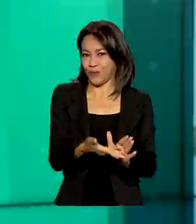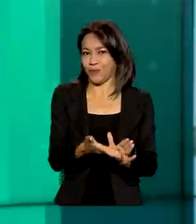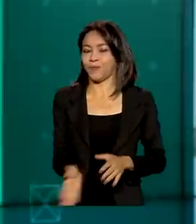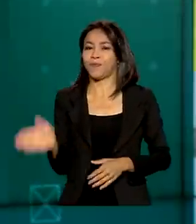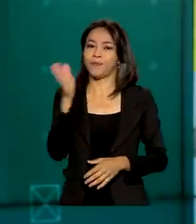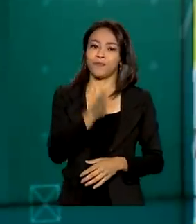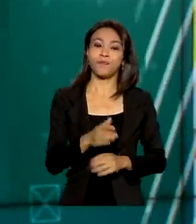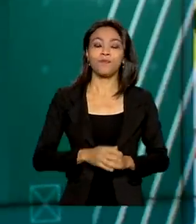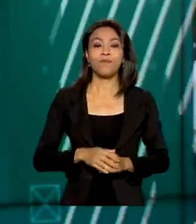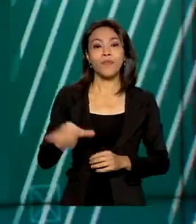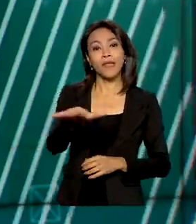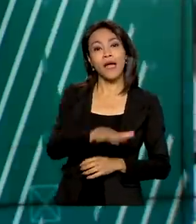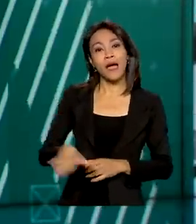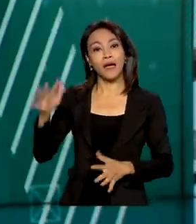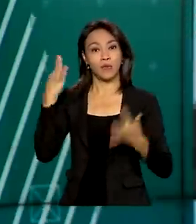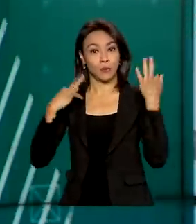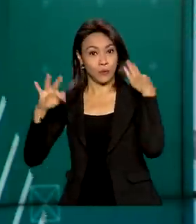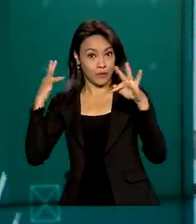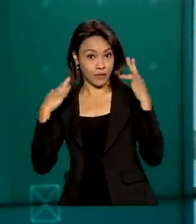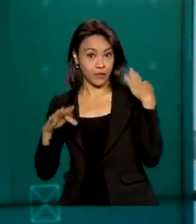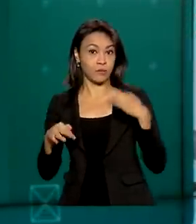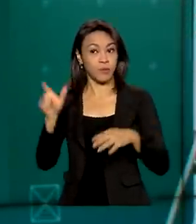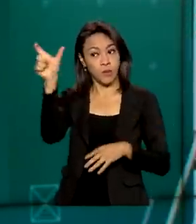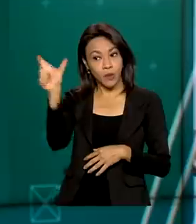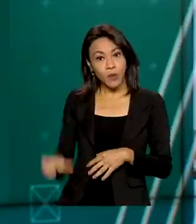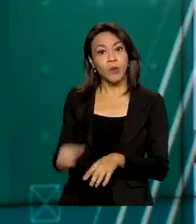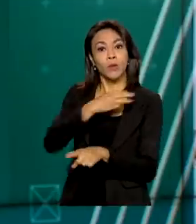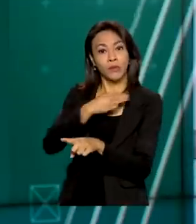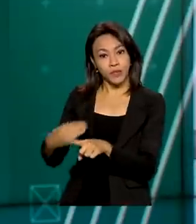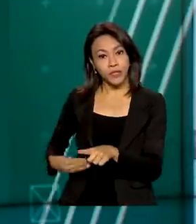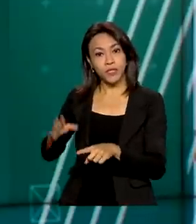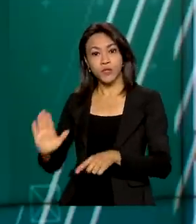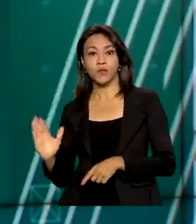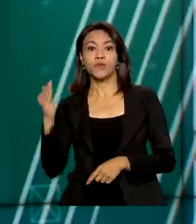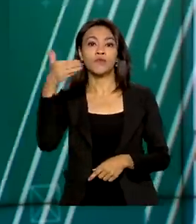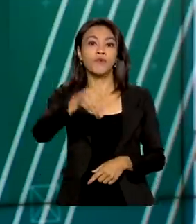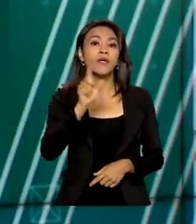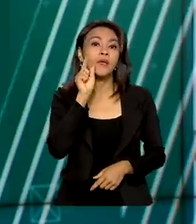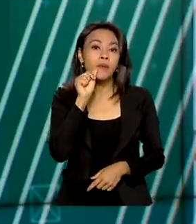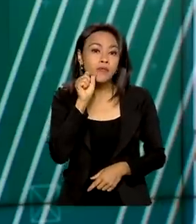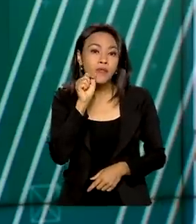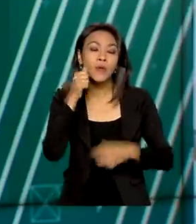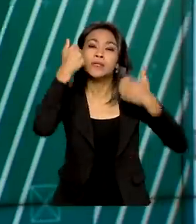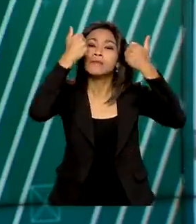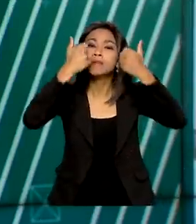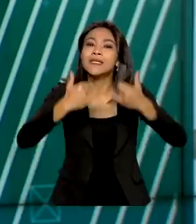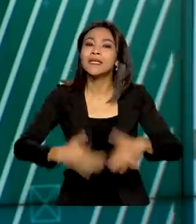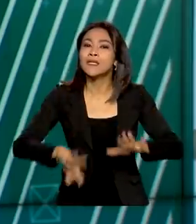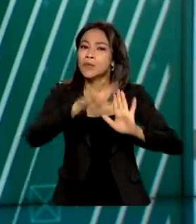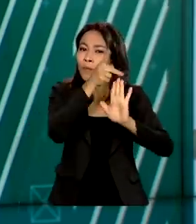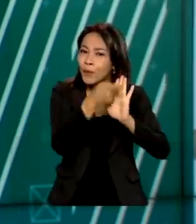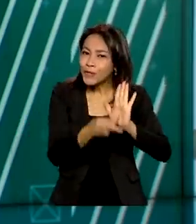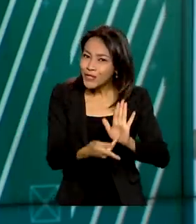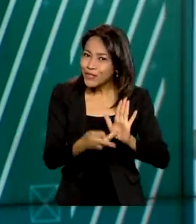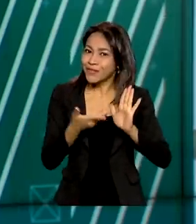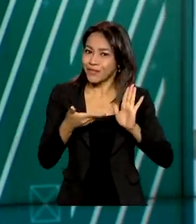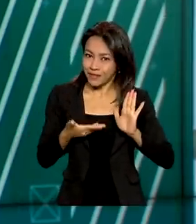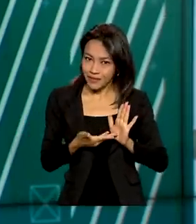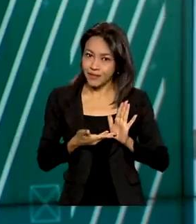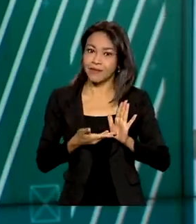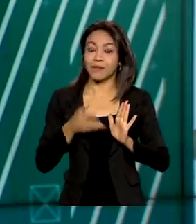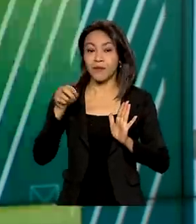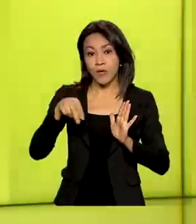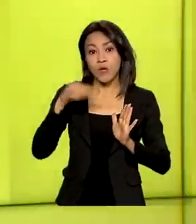turismo, o ministro Gilson Machado esteve em Maceió falando do projeto Nordeste Arretado. Os